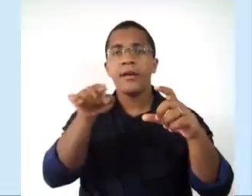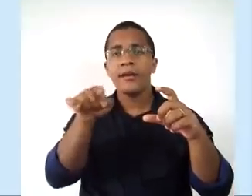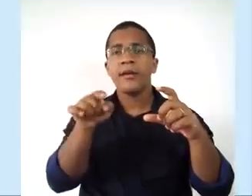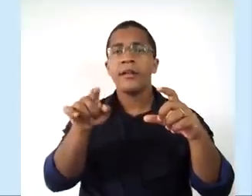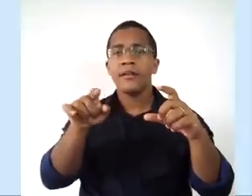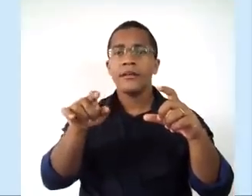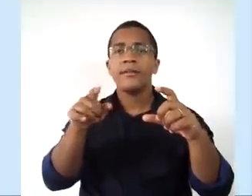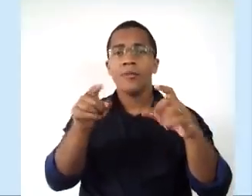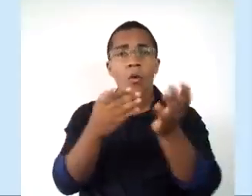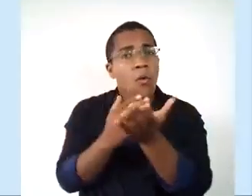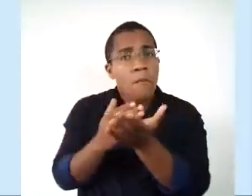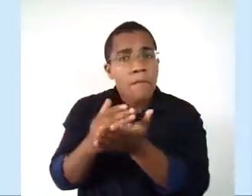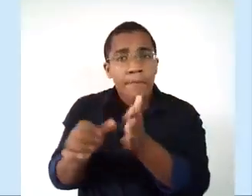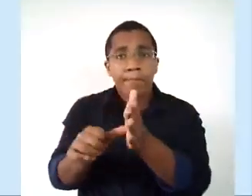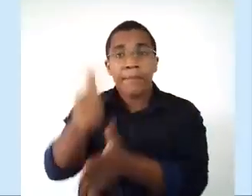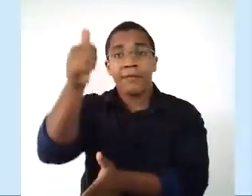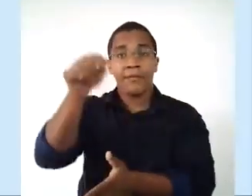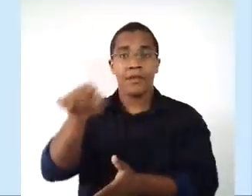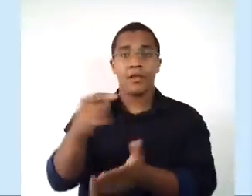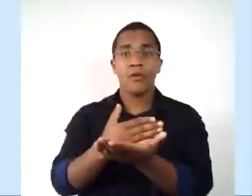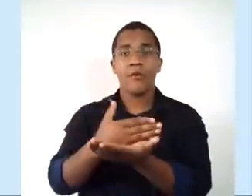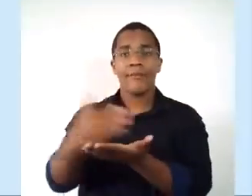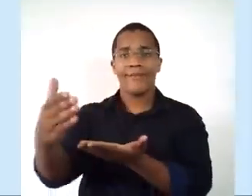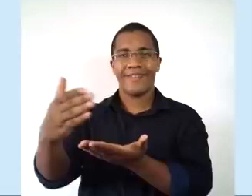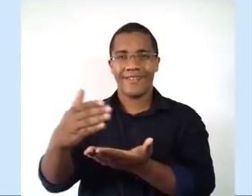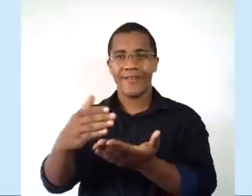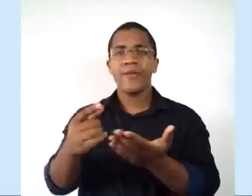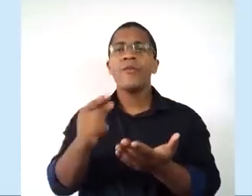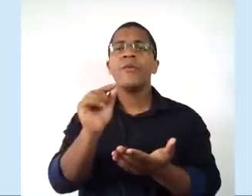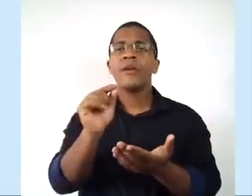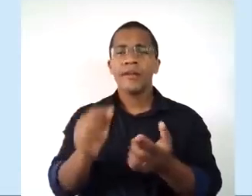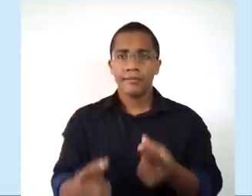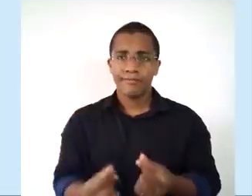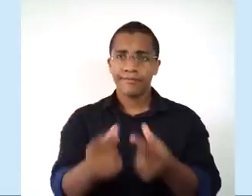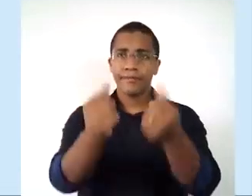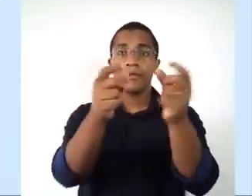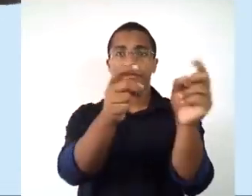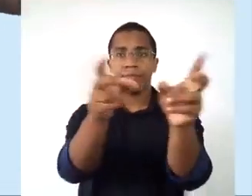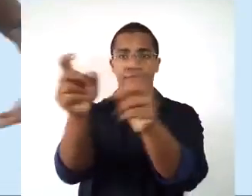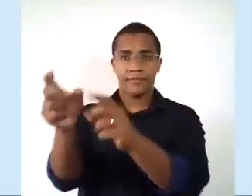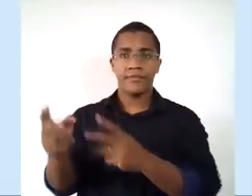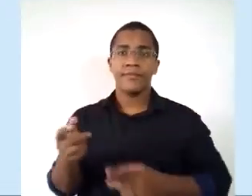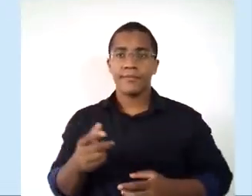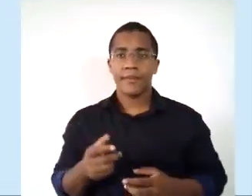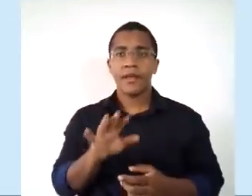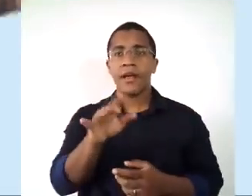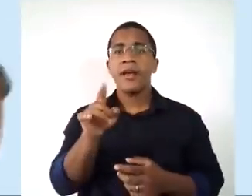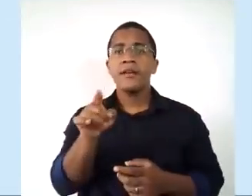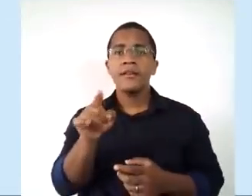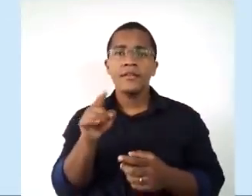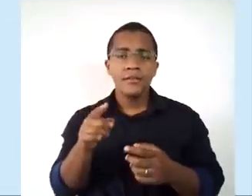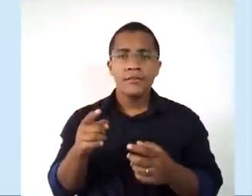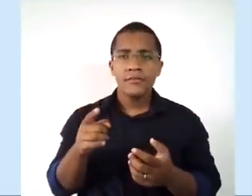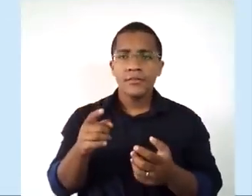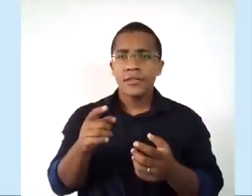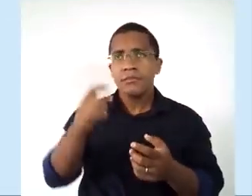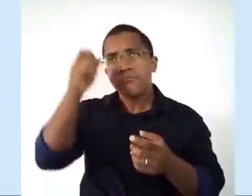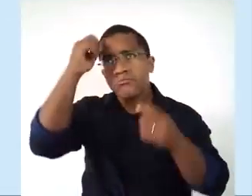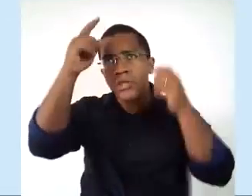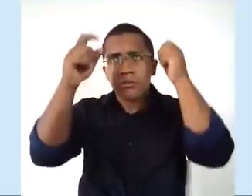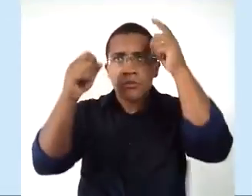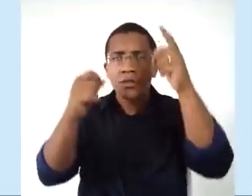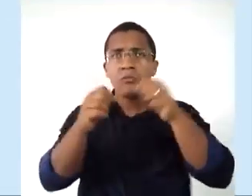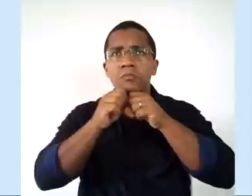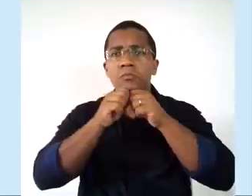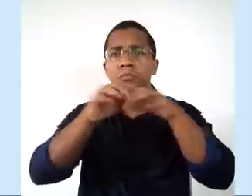capitalismo, tá? Ele vai iniciar o capitalismo comercial e através dele, com as ideias e teorias que ele vai começar a definir, a gente vai